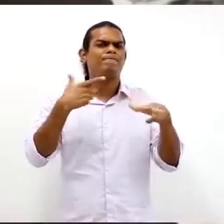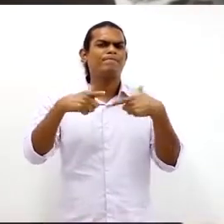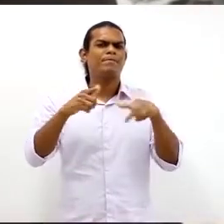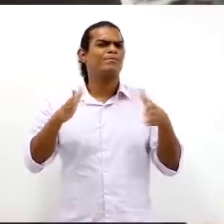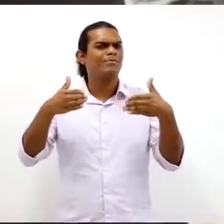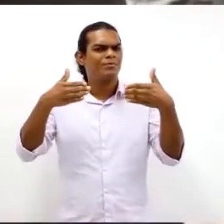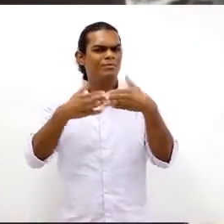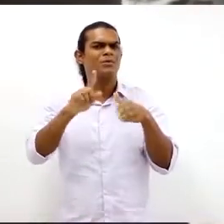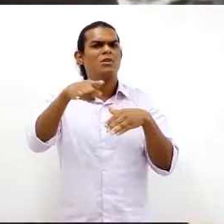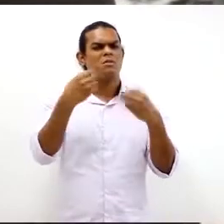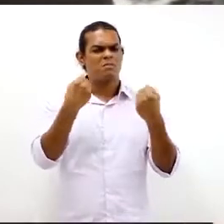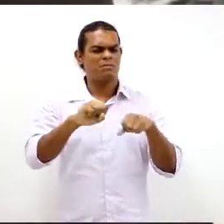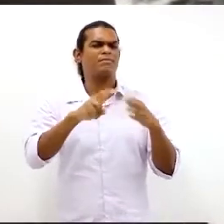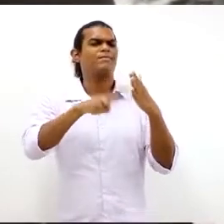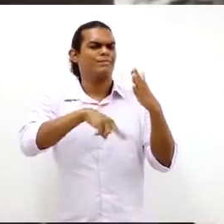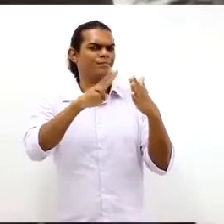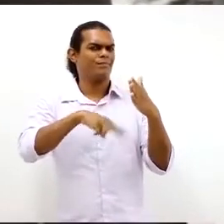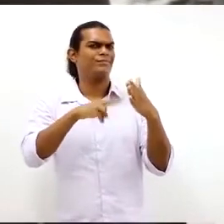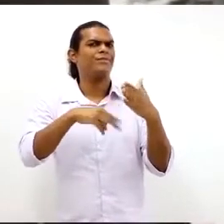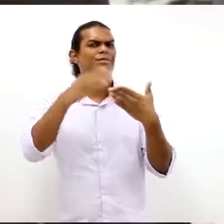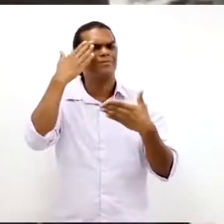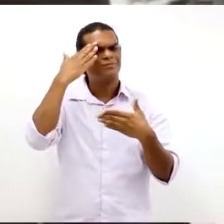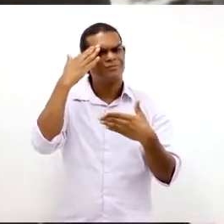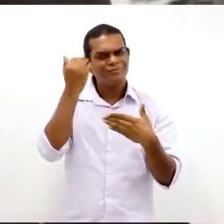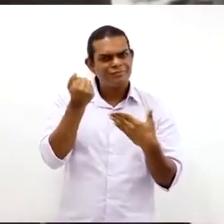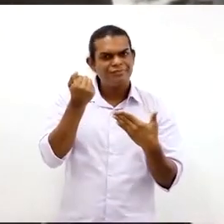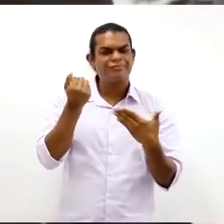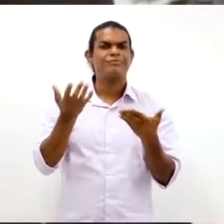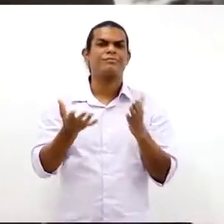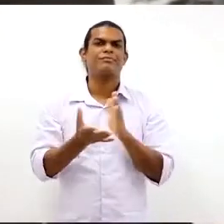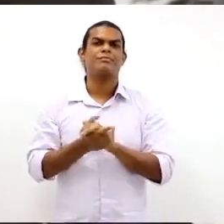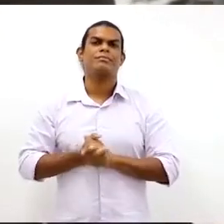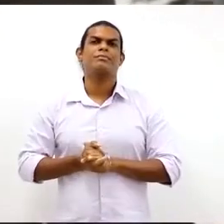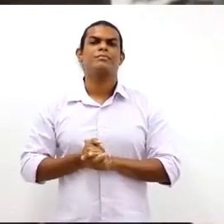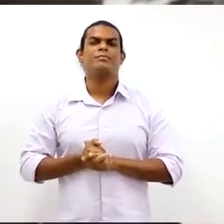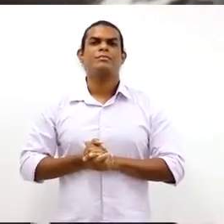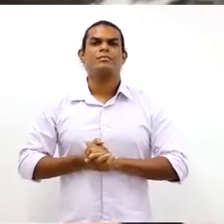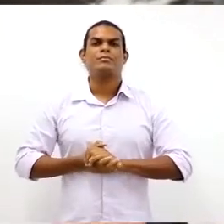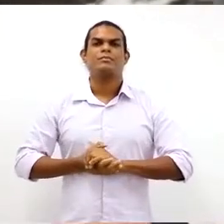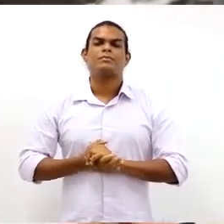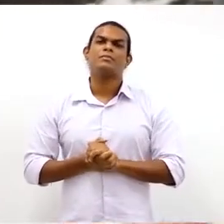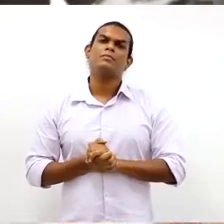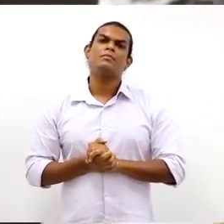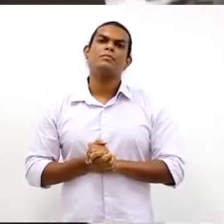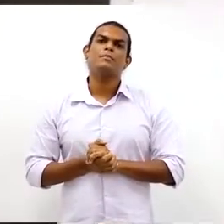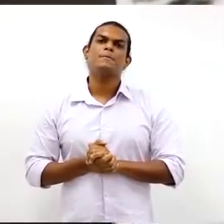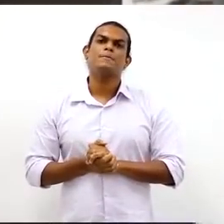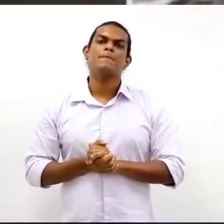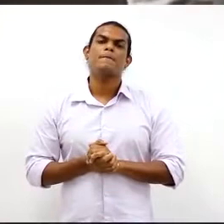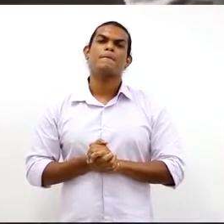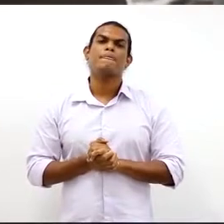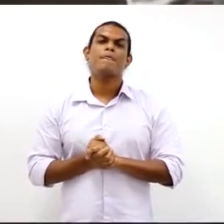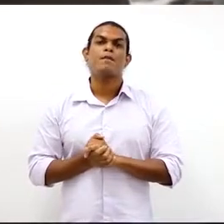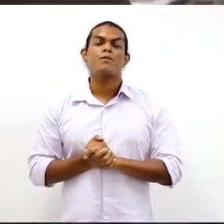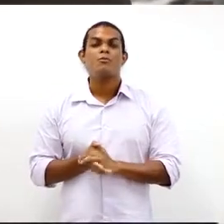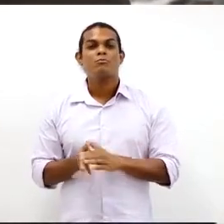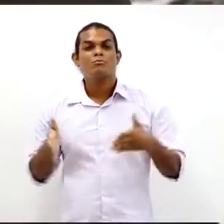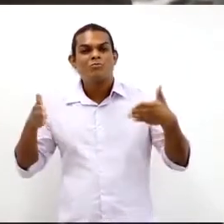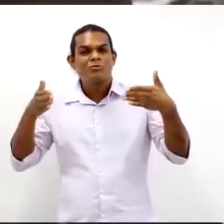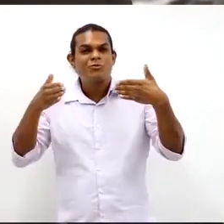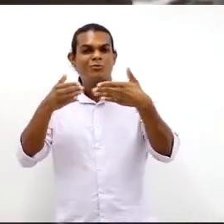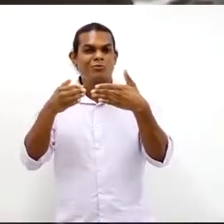podem muito bem fazer uma leitura e dele extrair um monte de regras que tem para essa atividade. Vamos nos cingir ao capítulo, ao conteúdo